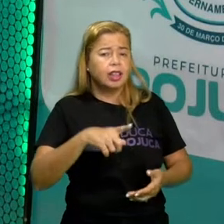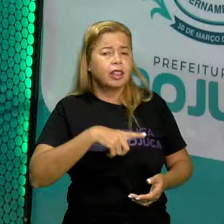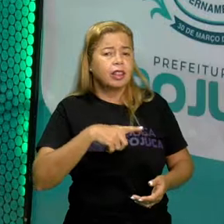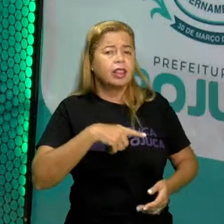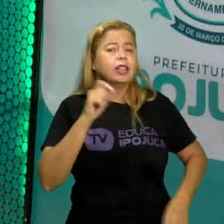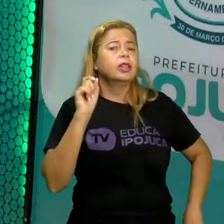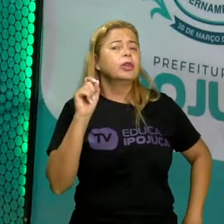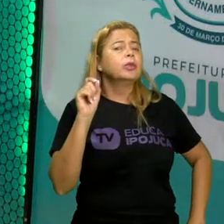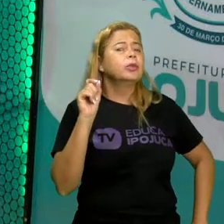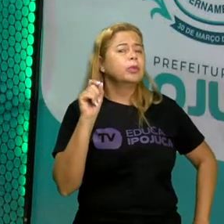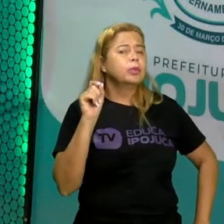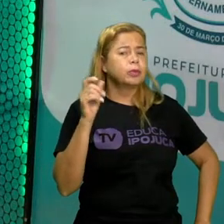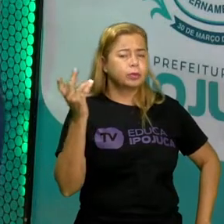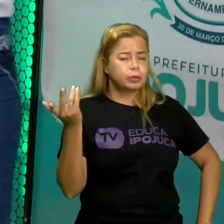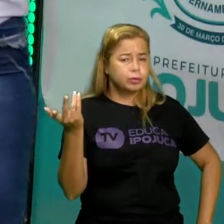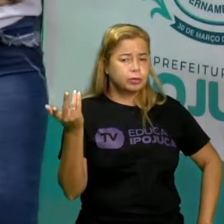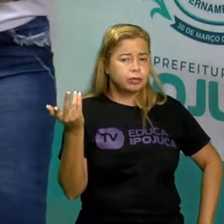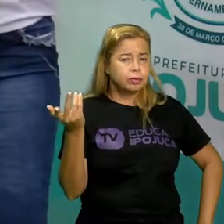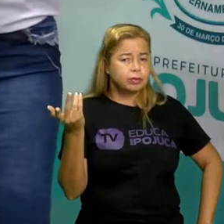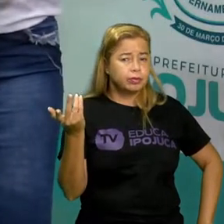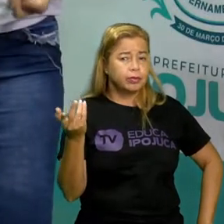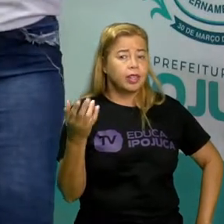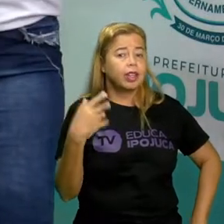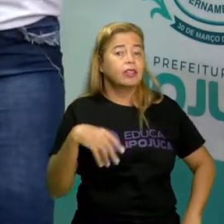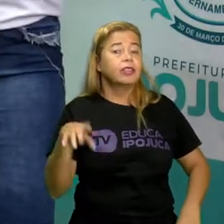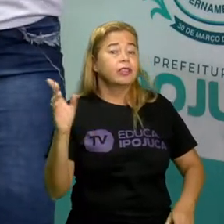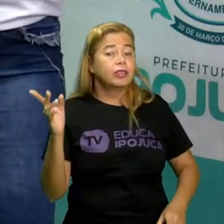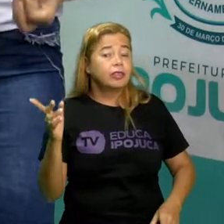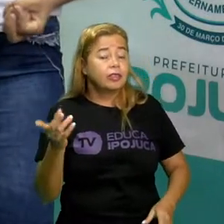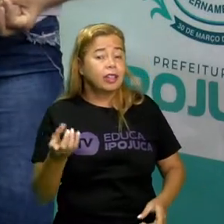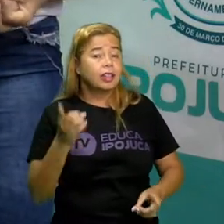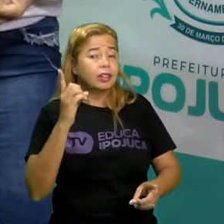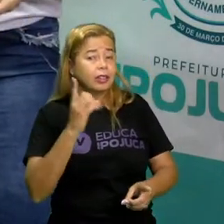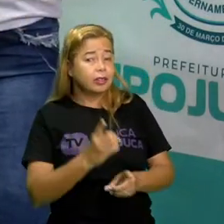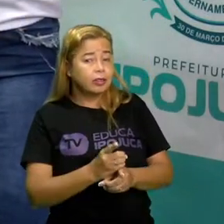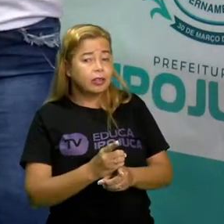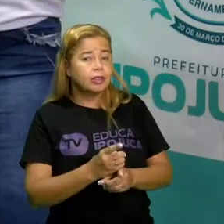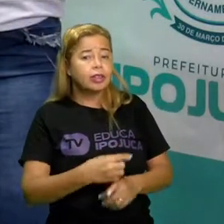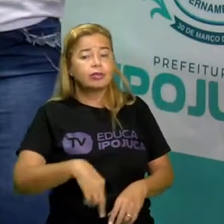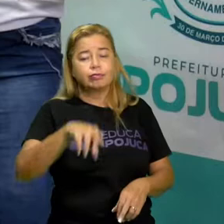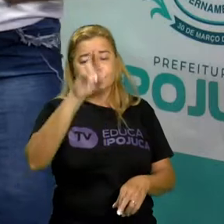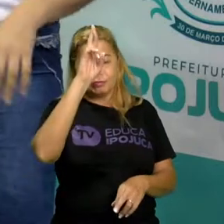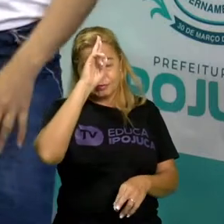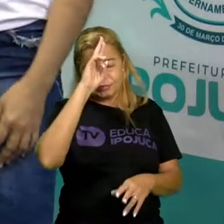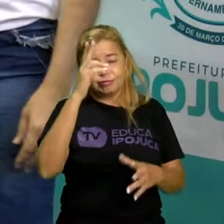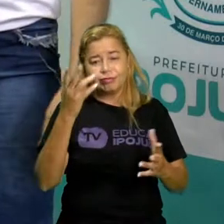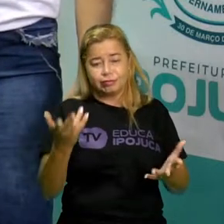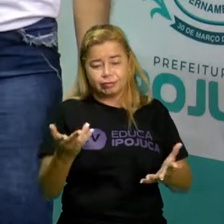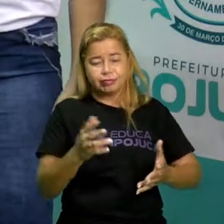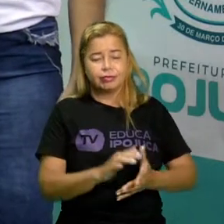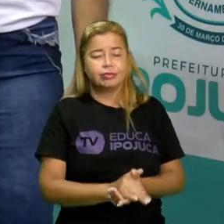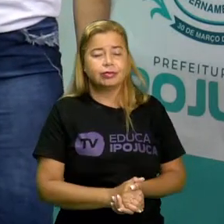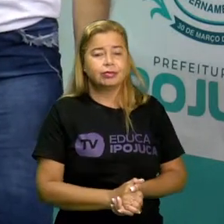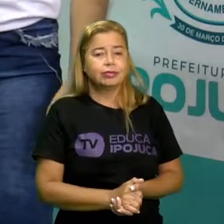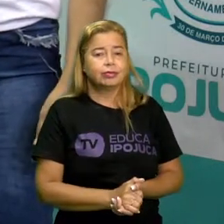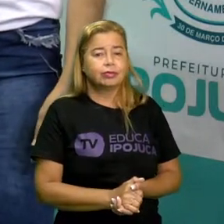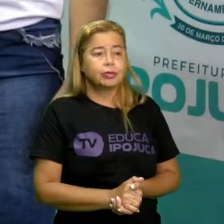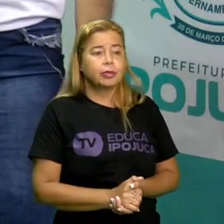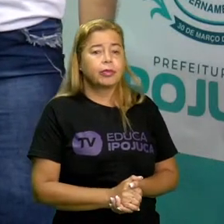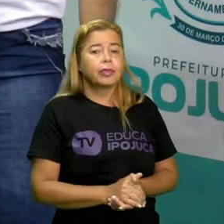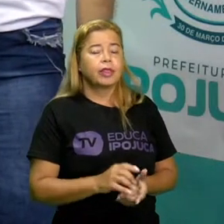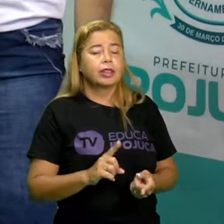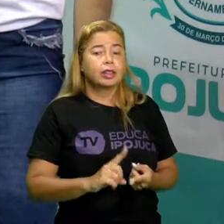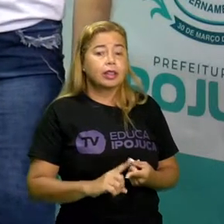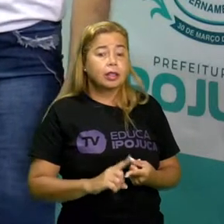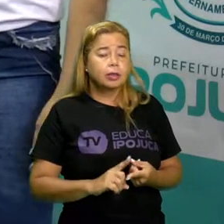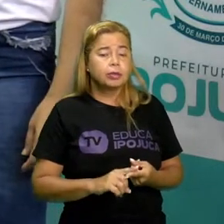metros, ó, 500 metros, vamos encontrar um restaurante. Isso mesmo. E também,